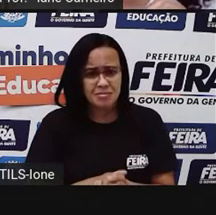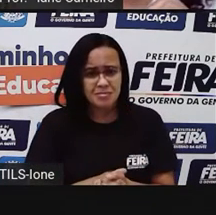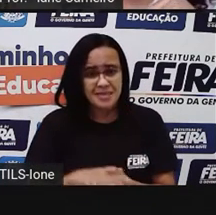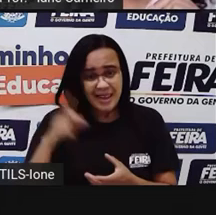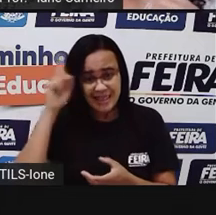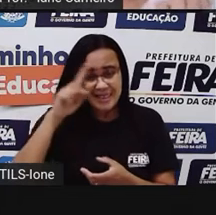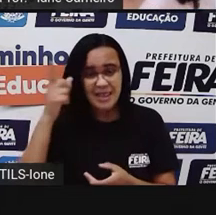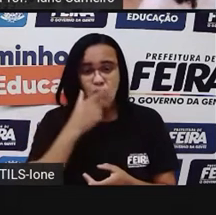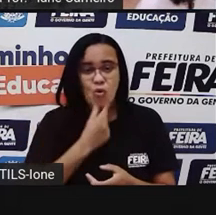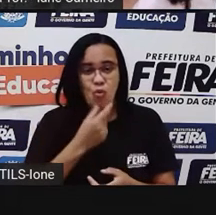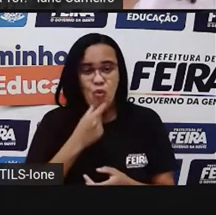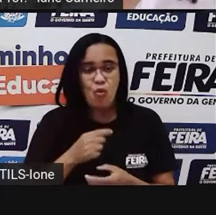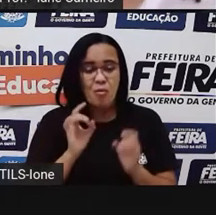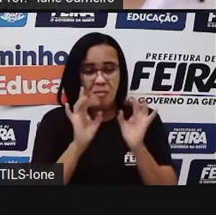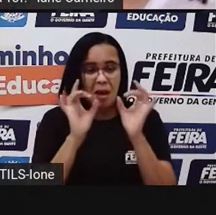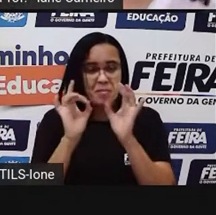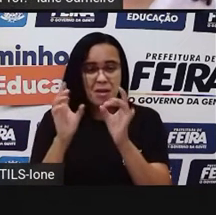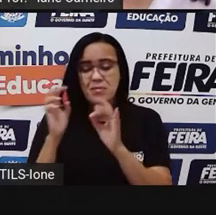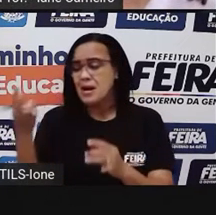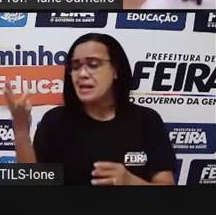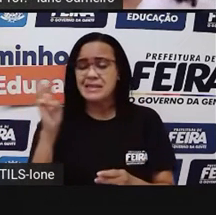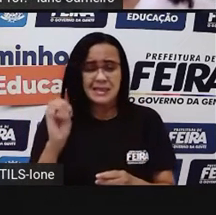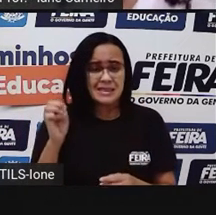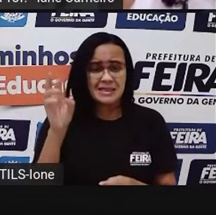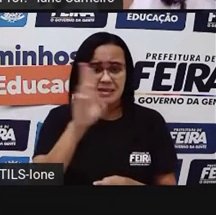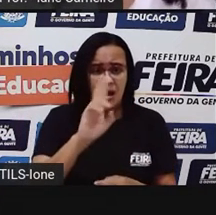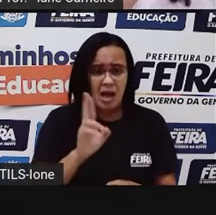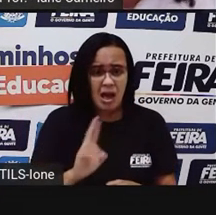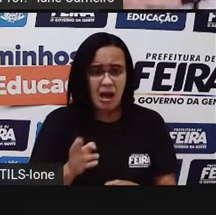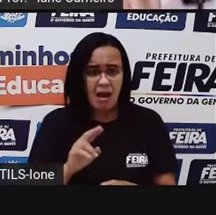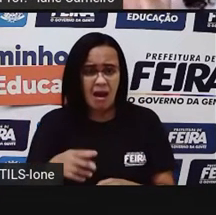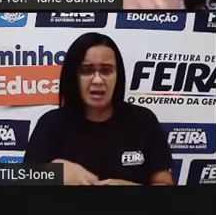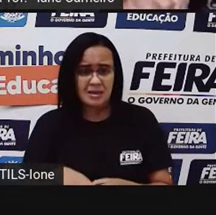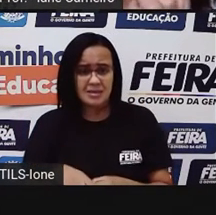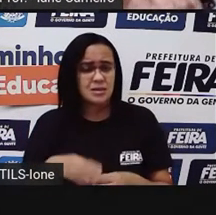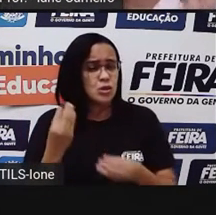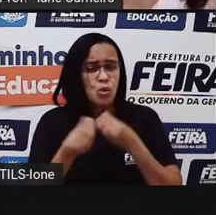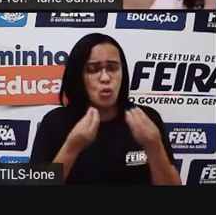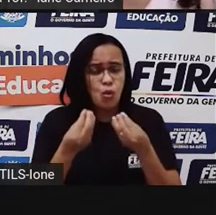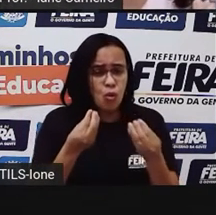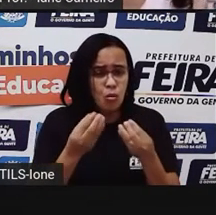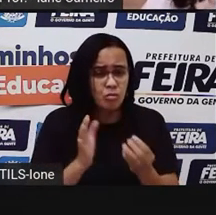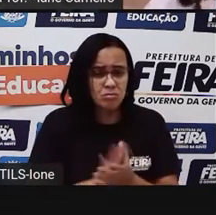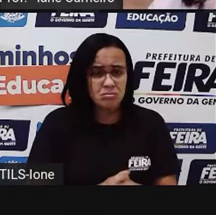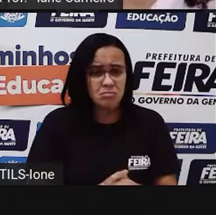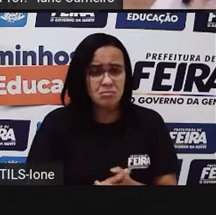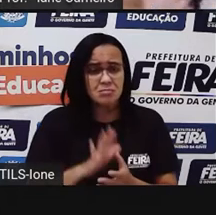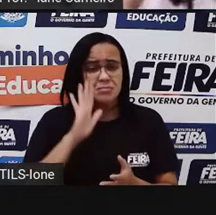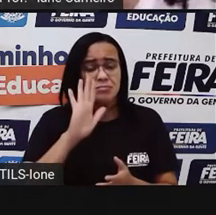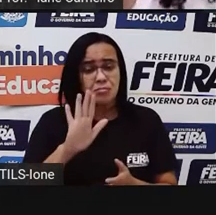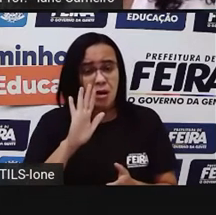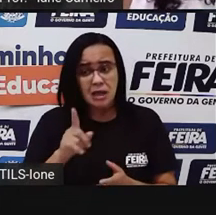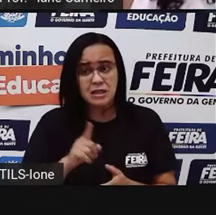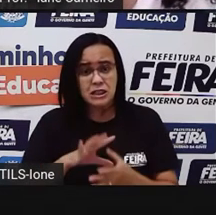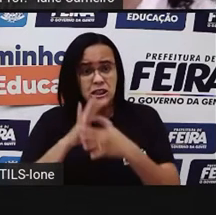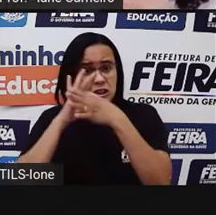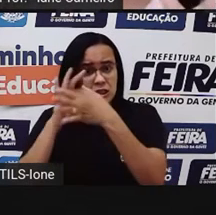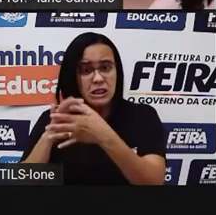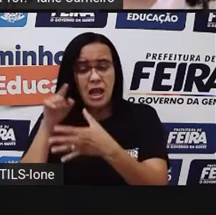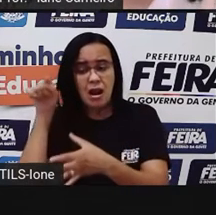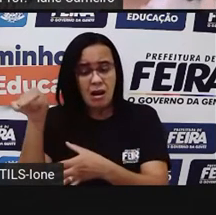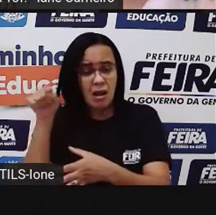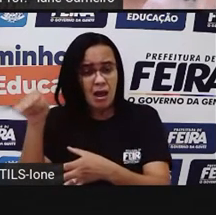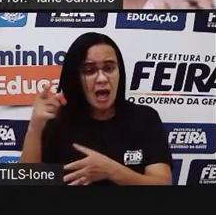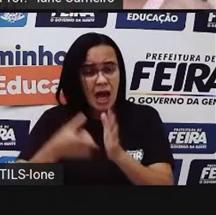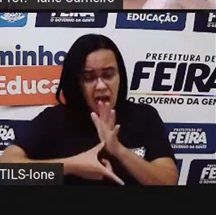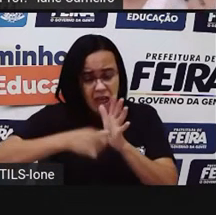reais. Será? Como é que o ovo chega lá naquele carro para o rapaz do carro do ovo vender? Não é